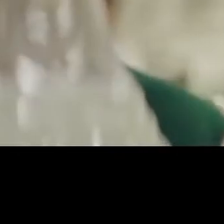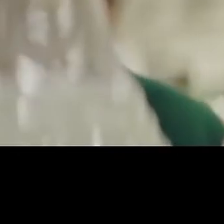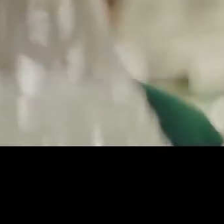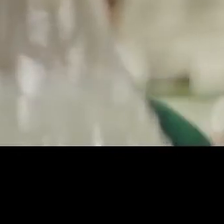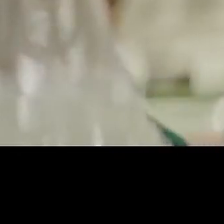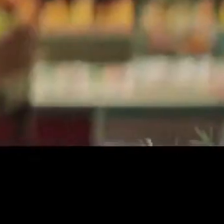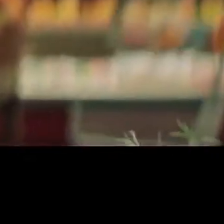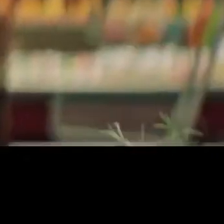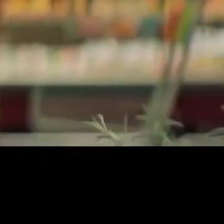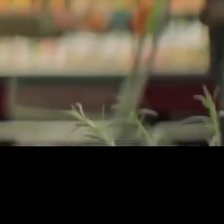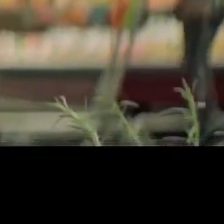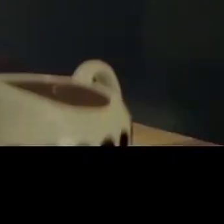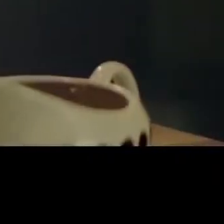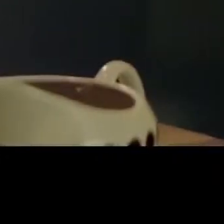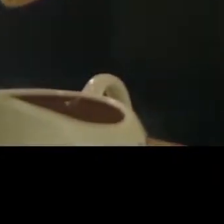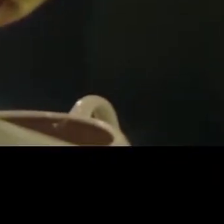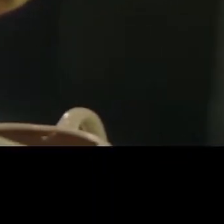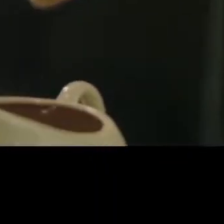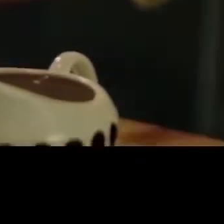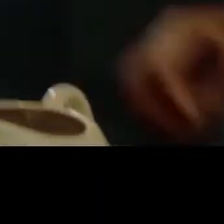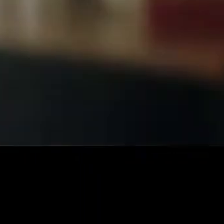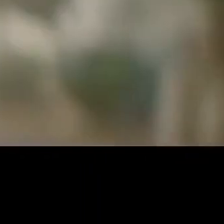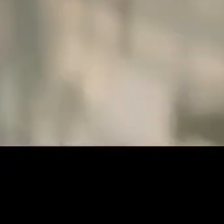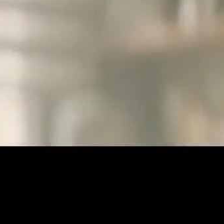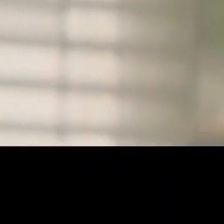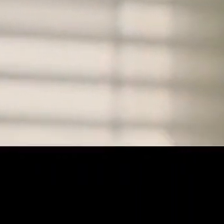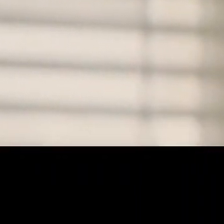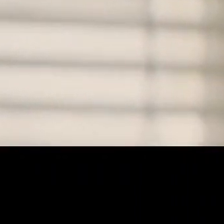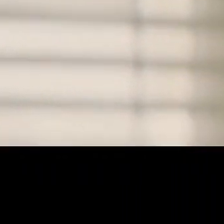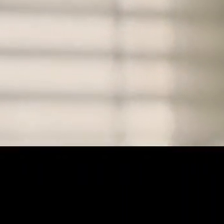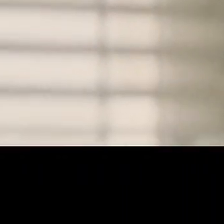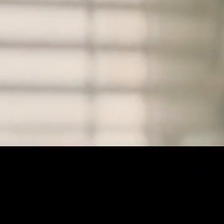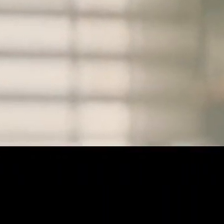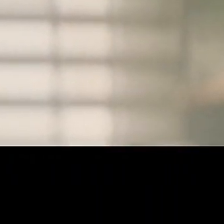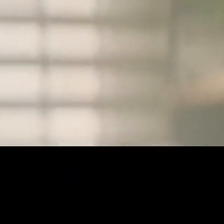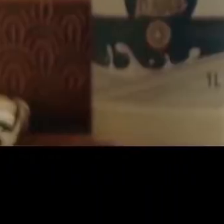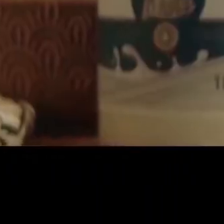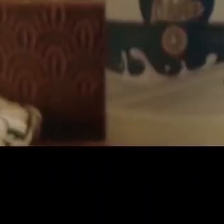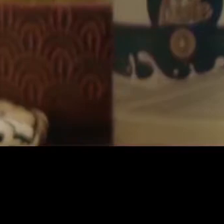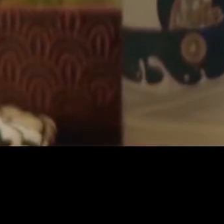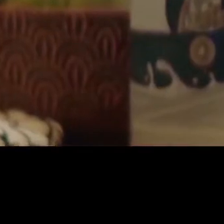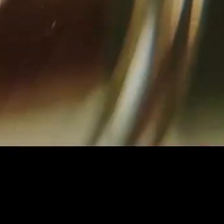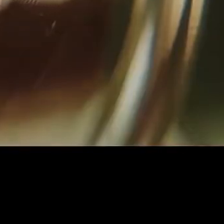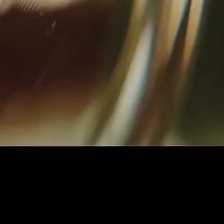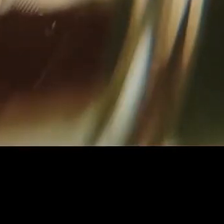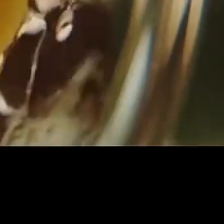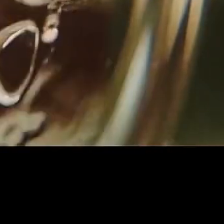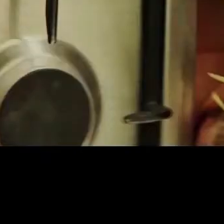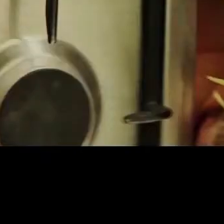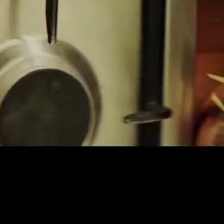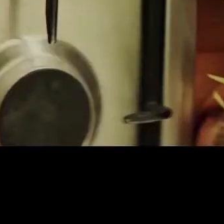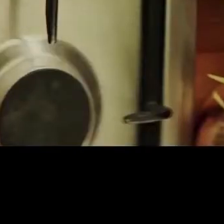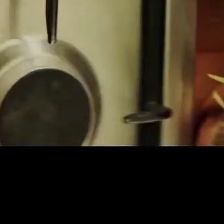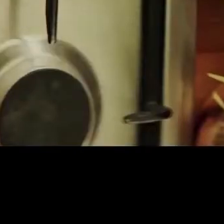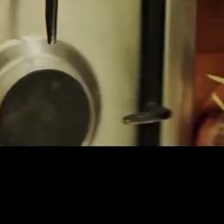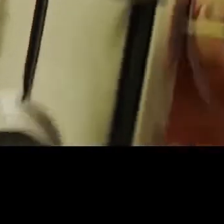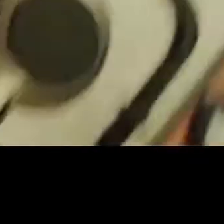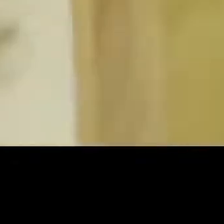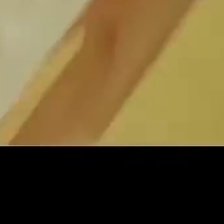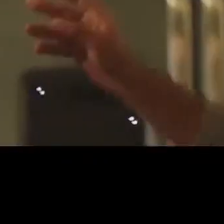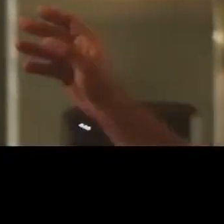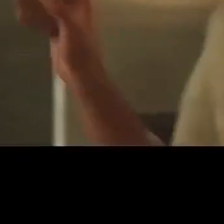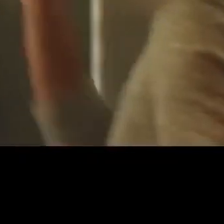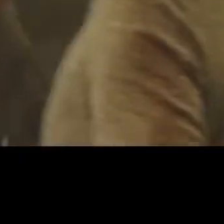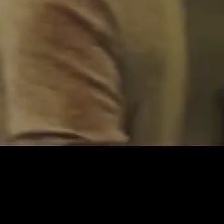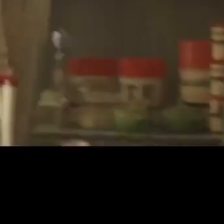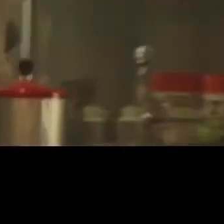Laurinha sempre encontra quando vai nos árvore. A novidade é que, de uns tempos para cá, um